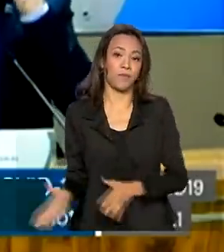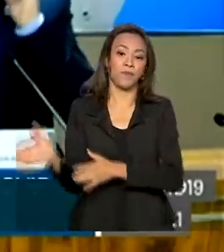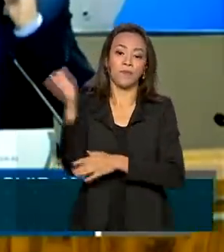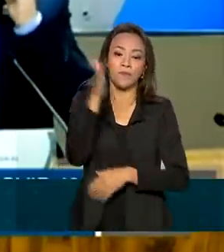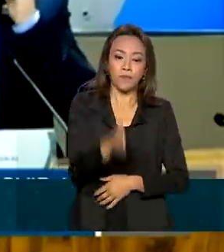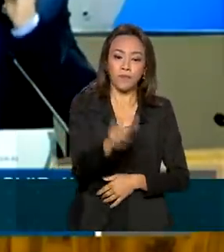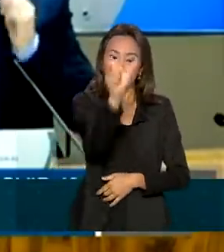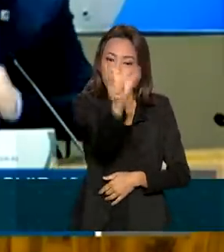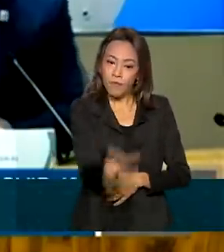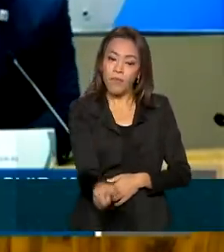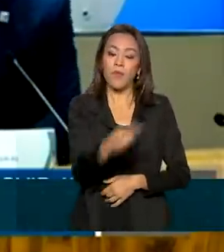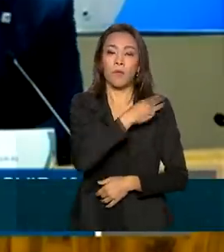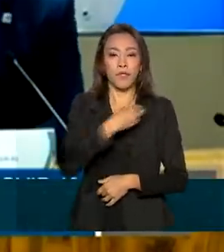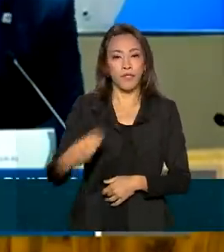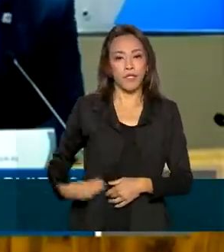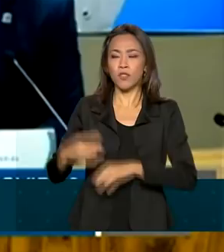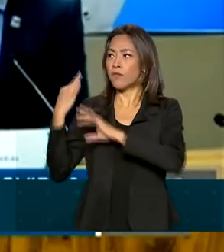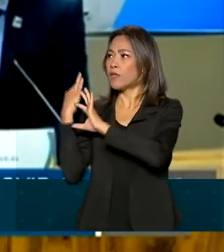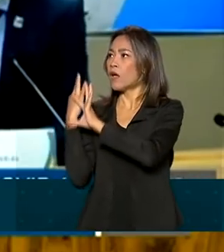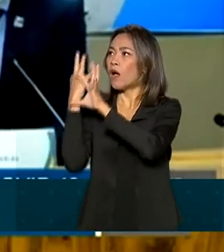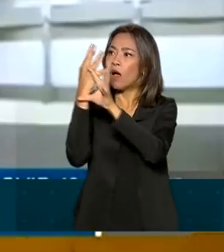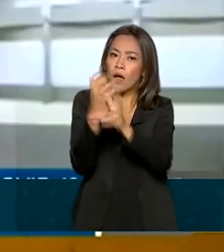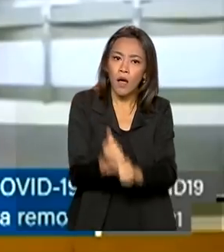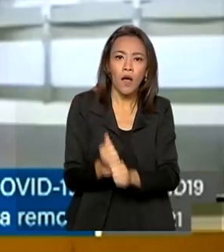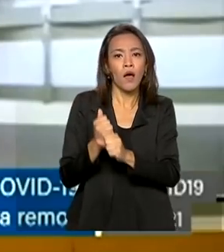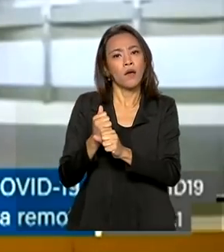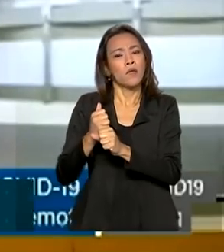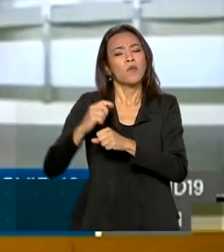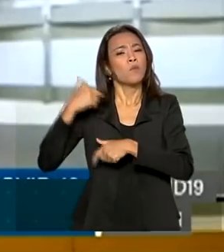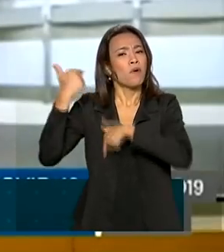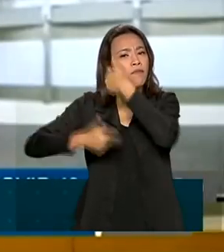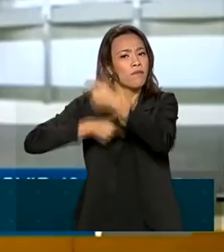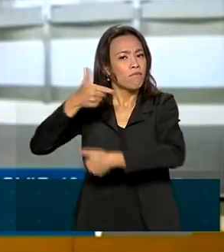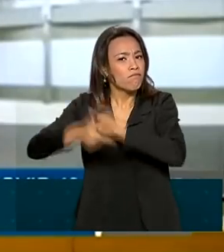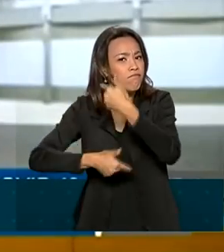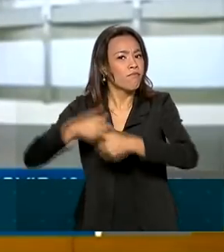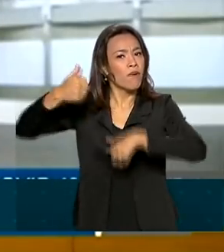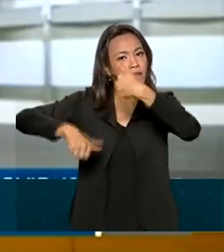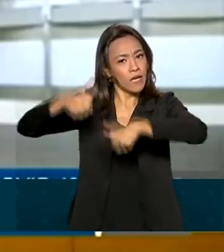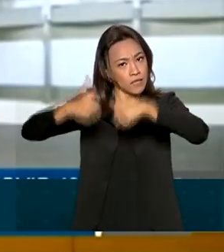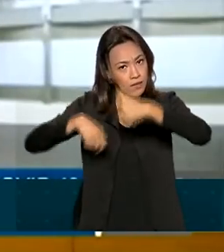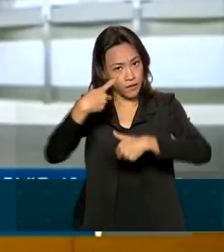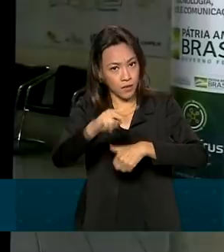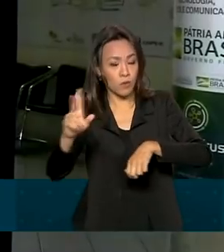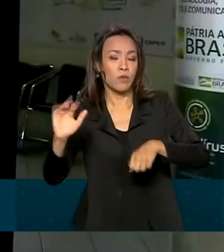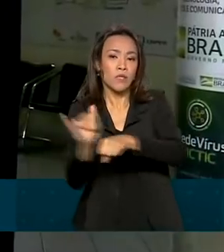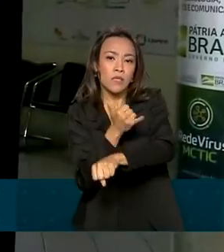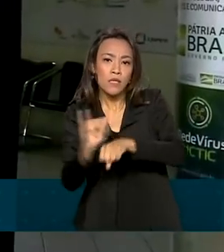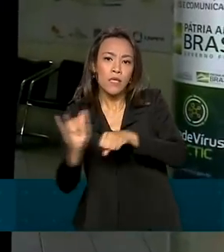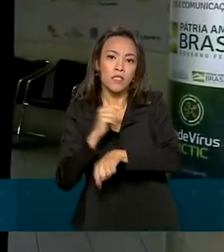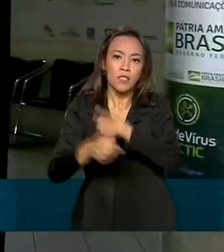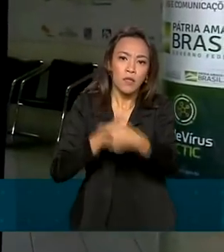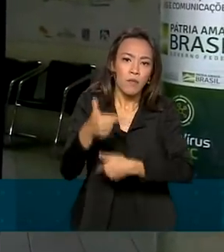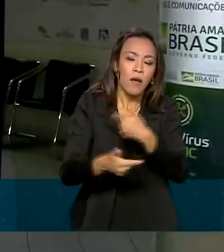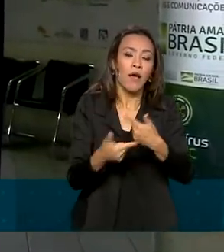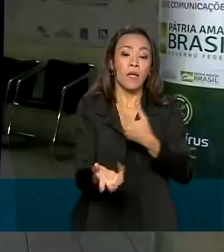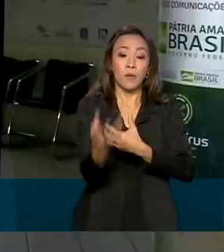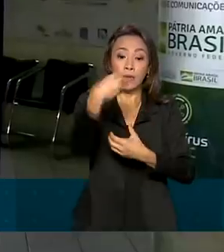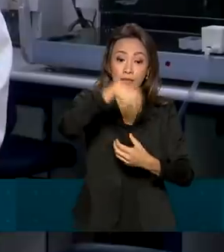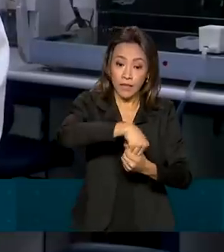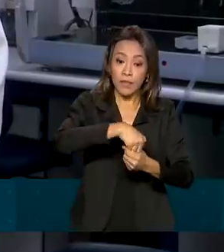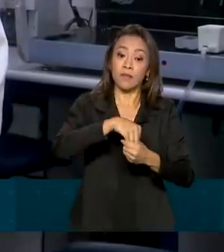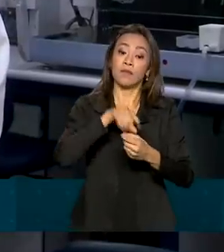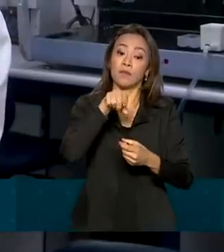Pontes fez um balanço das ações estratégicas do Ministério da Ciência, Tecnologia e Inovações dentro da rede